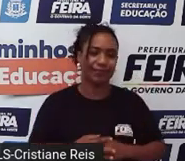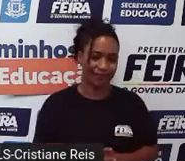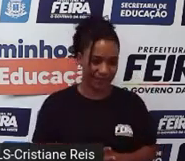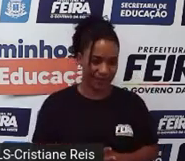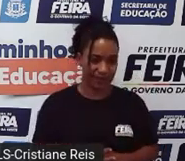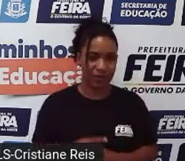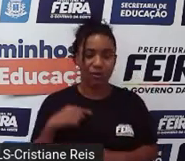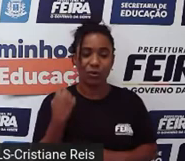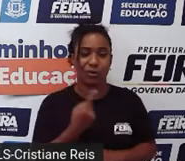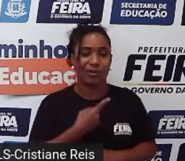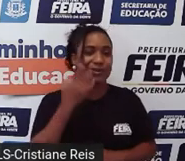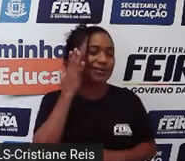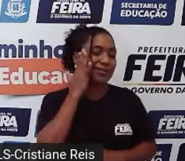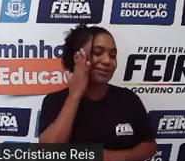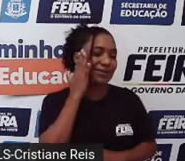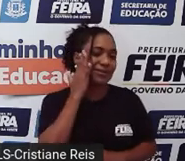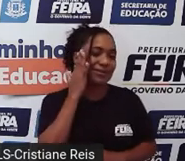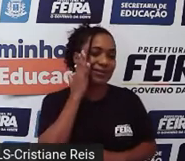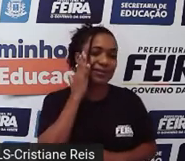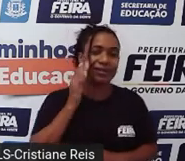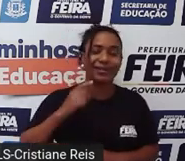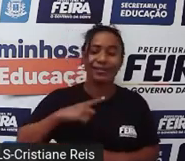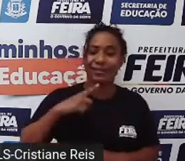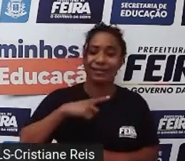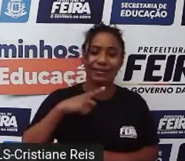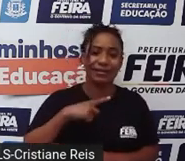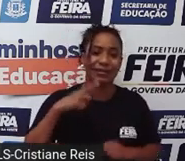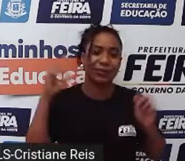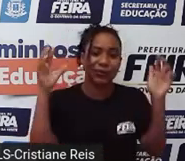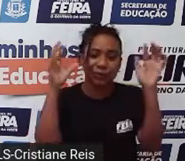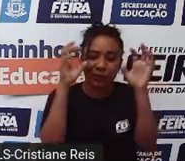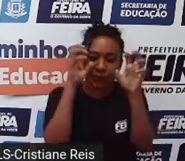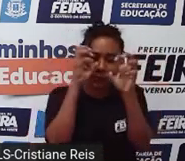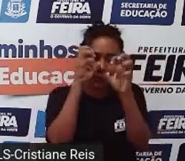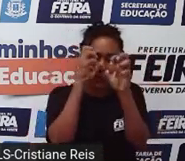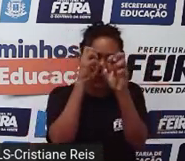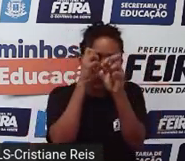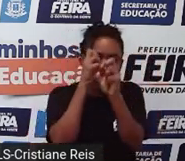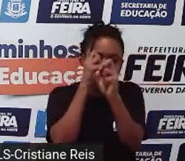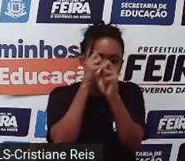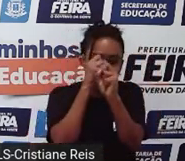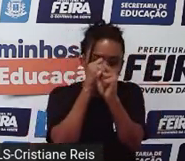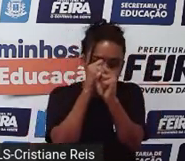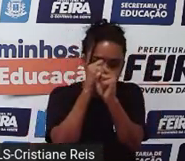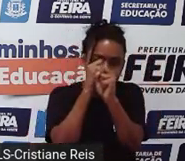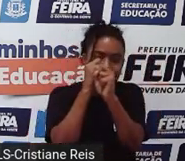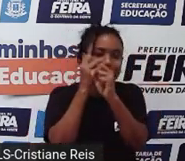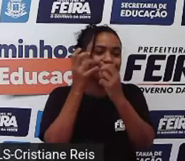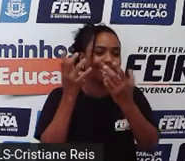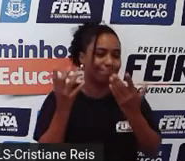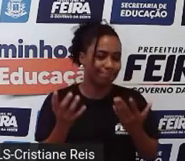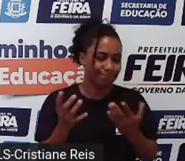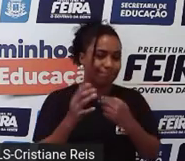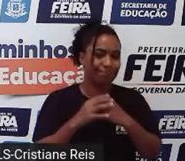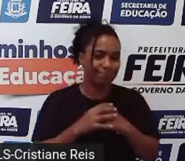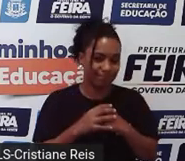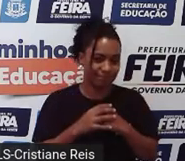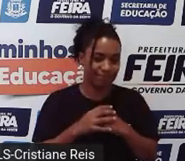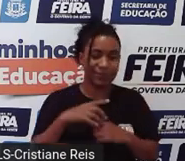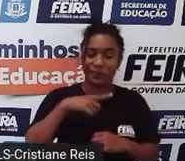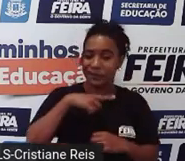sabe que, de um modo geral, os nevoeiros, eles acontecem devido ao lançamento de substâncias